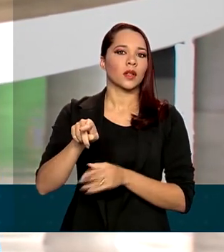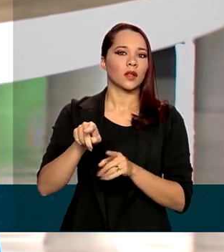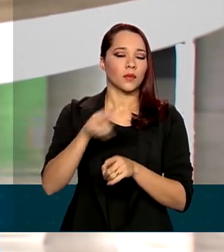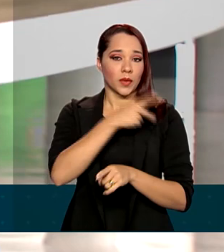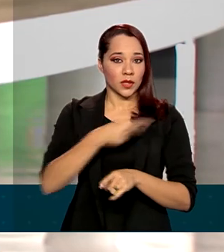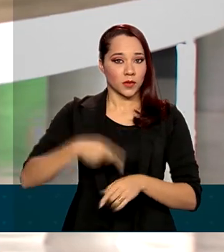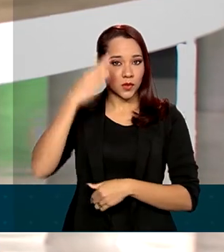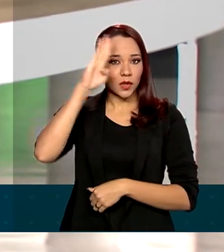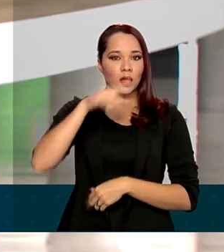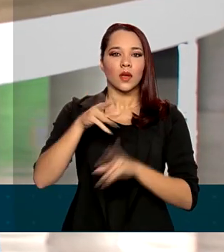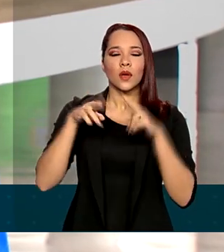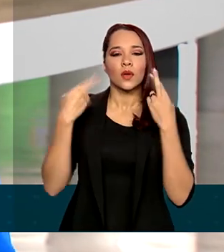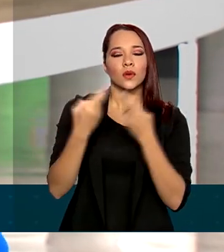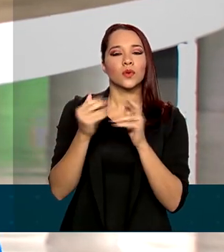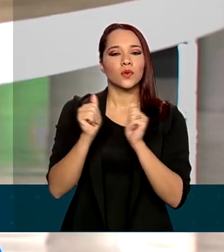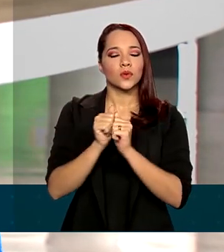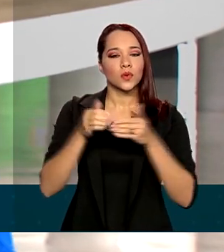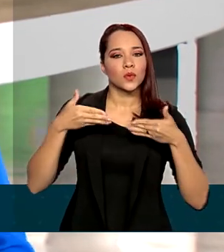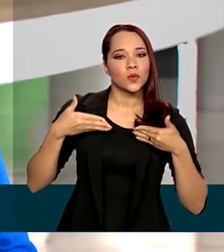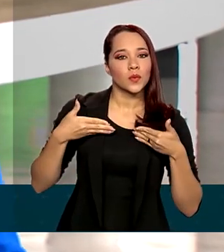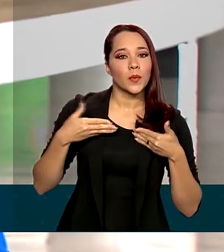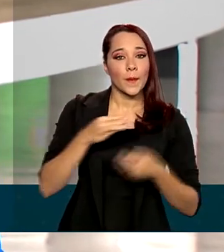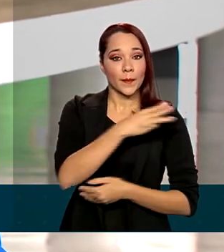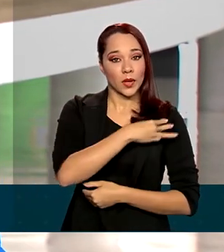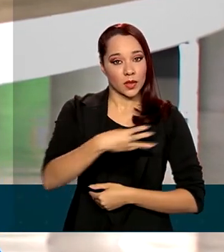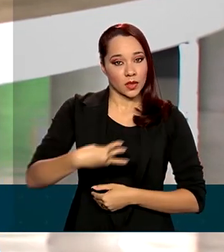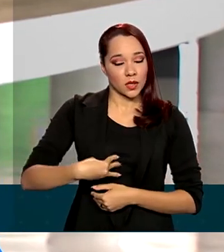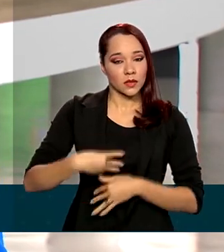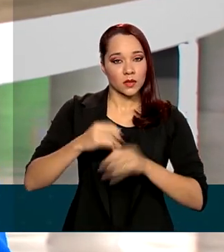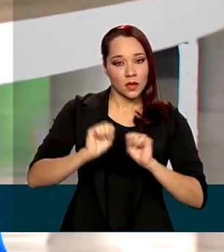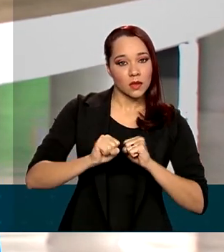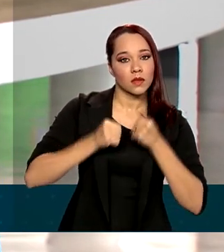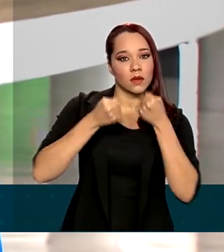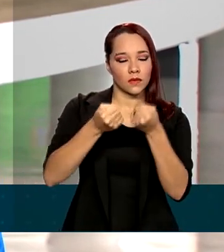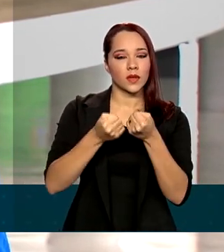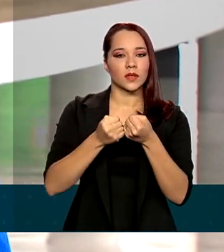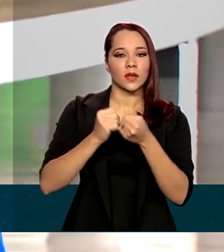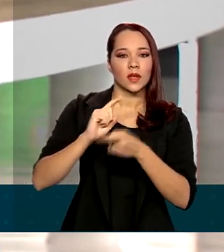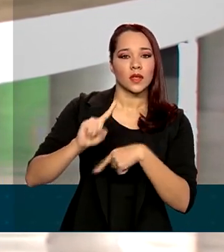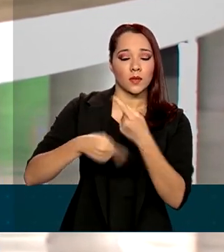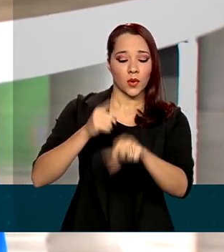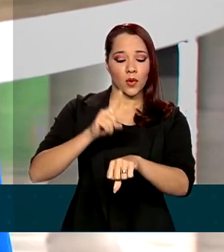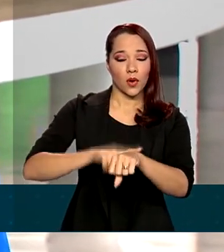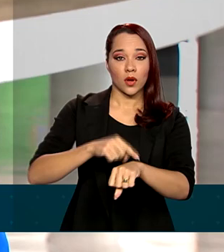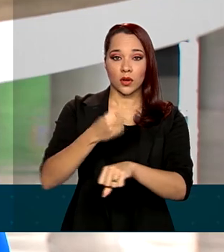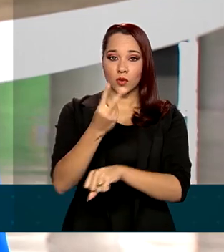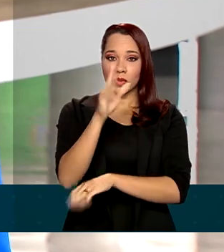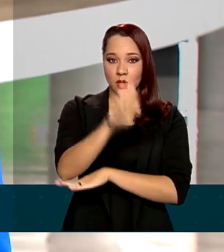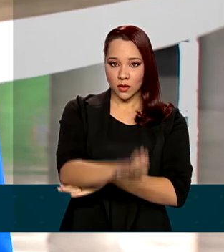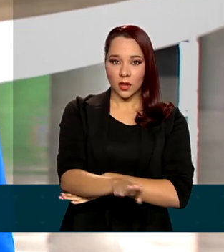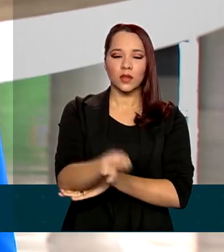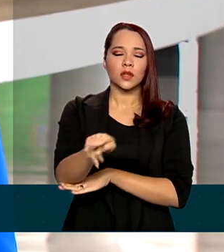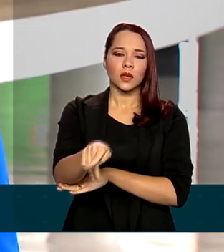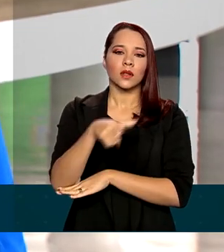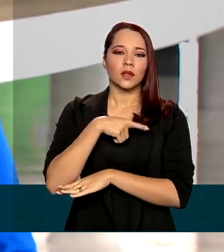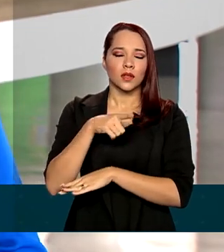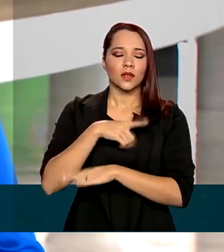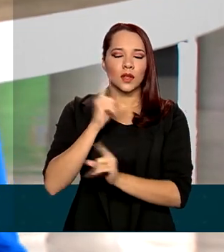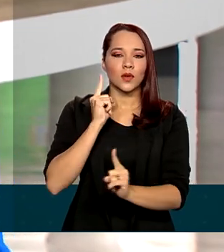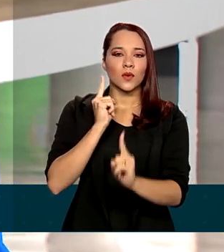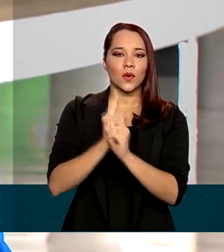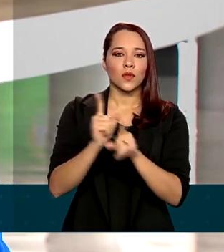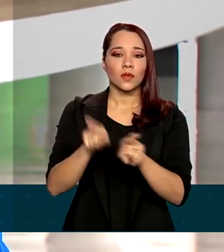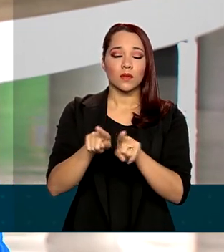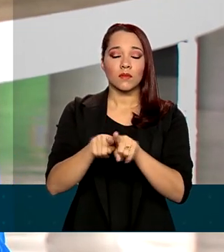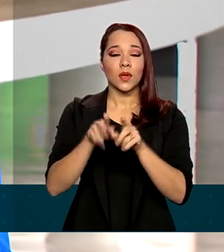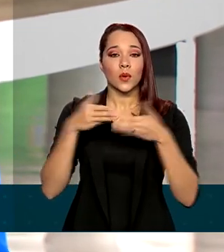Bolsonaro se reuniu com o ministro da Defesa, Fernando Azevedo. E logo mais às 2h da tarde, ele tem encontro com